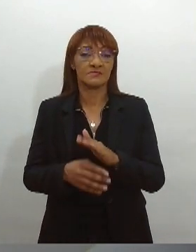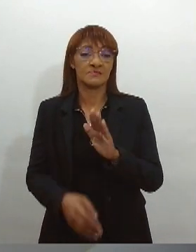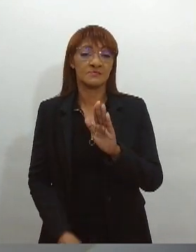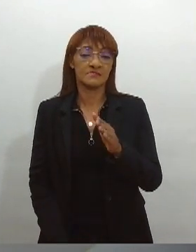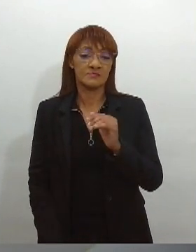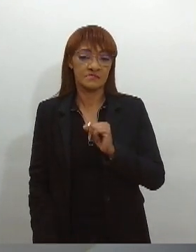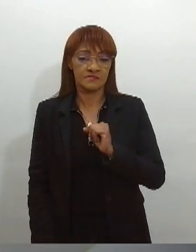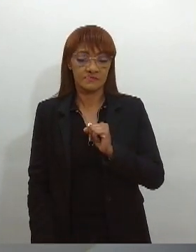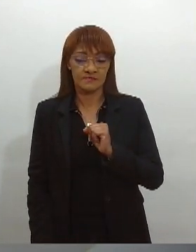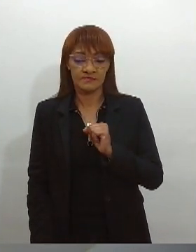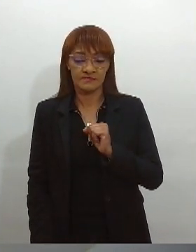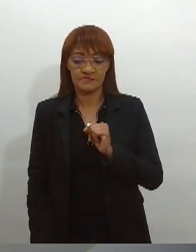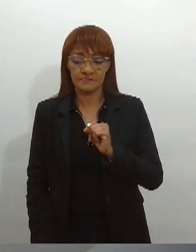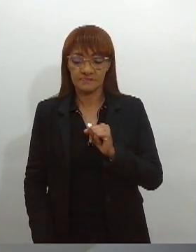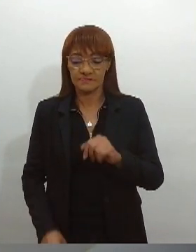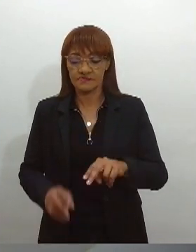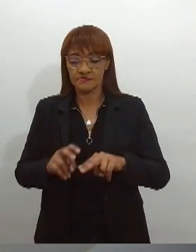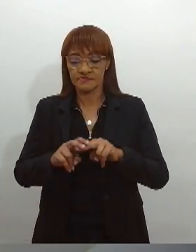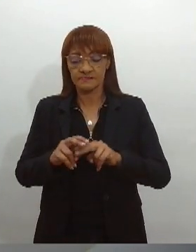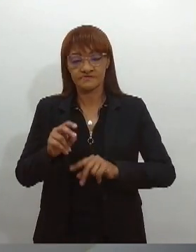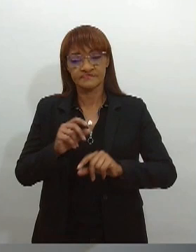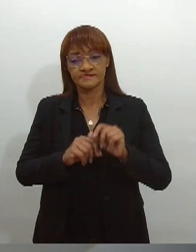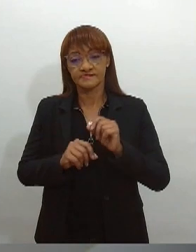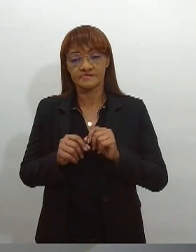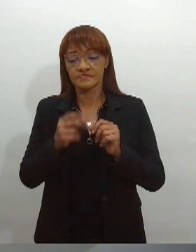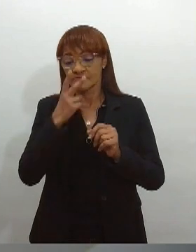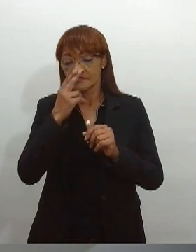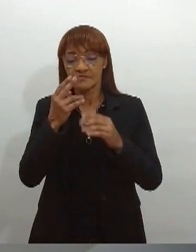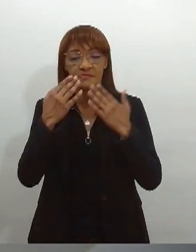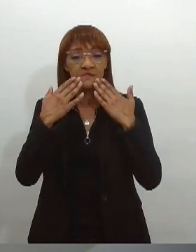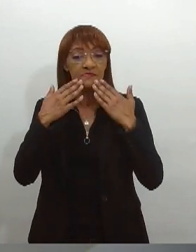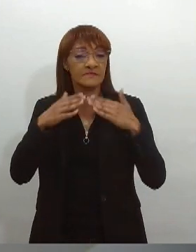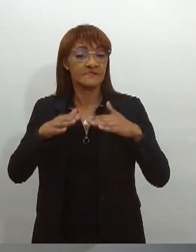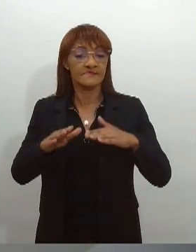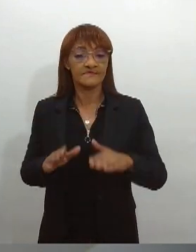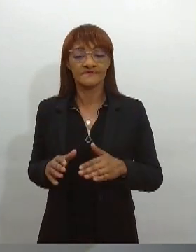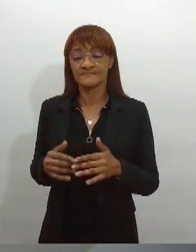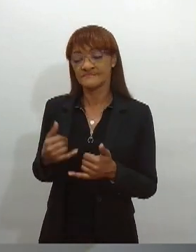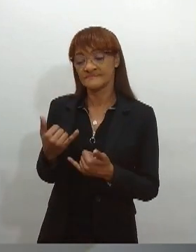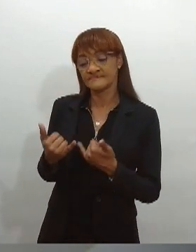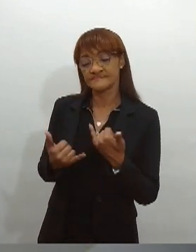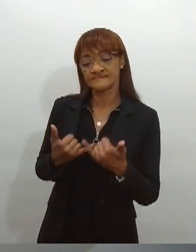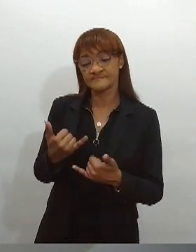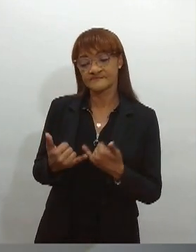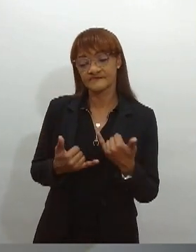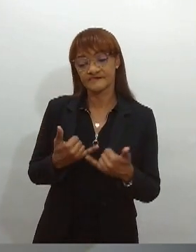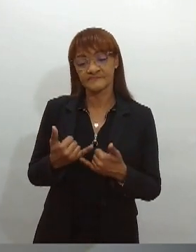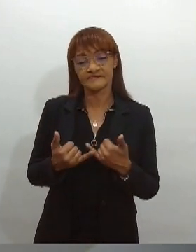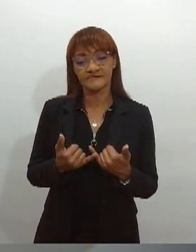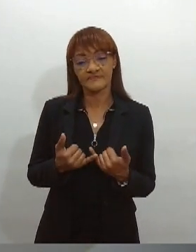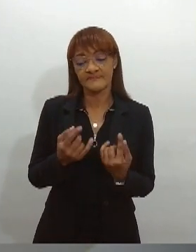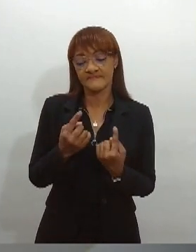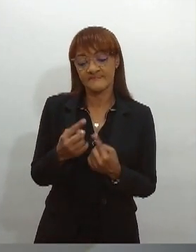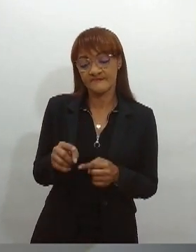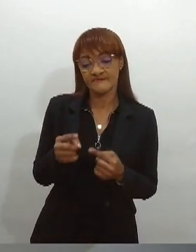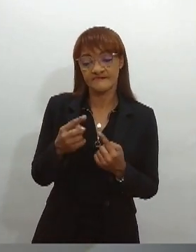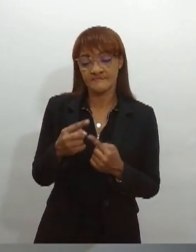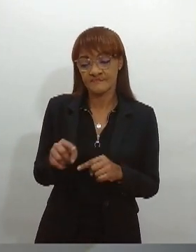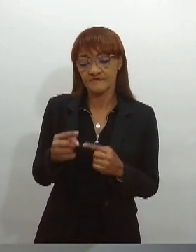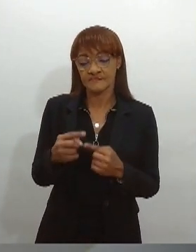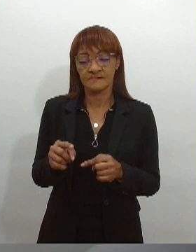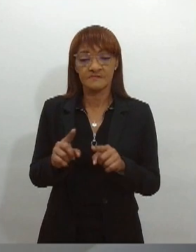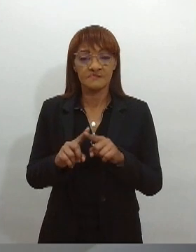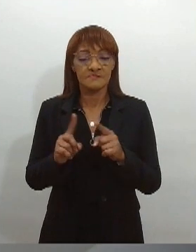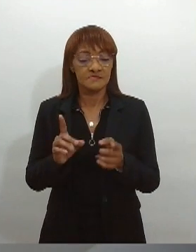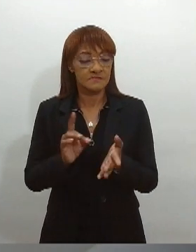saindo meio que naturalmente, né? Ou seja, aquela brincadeira, aquela gozação, mas isso, de fato, não cabe